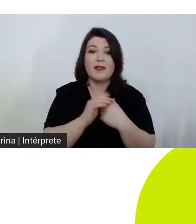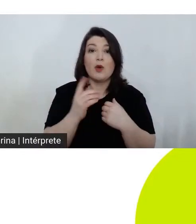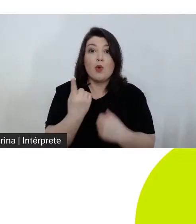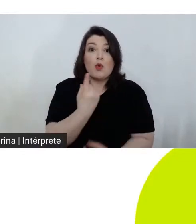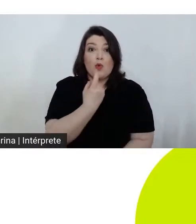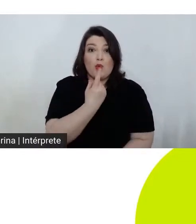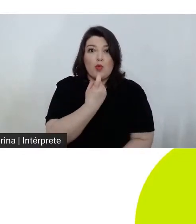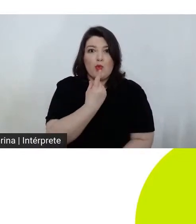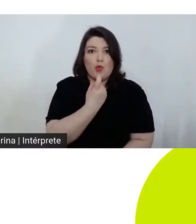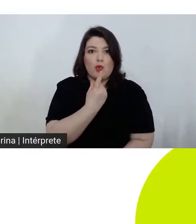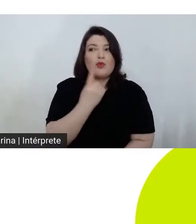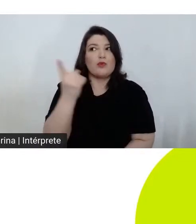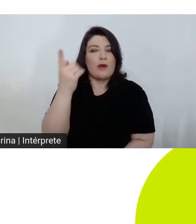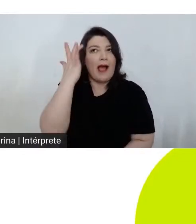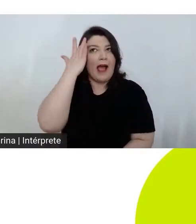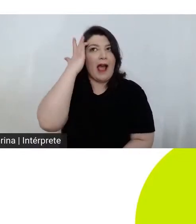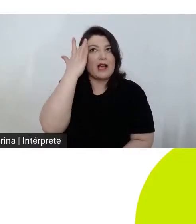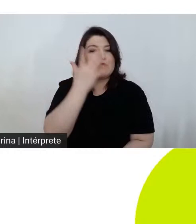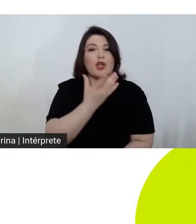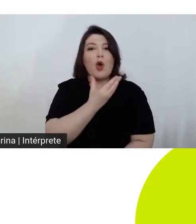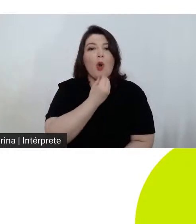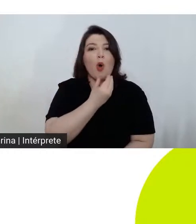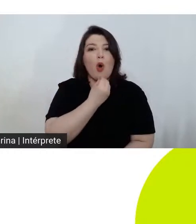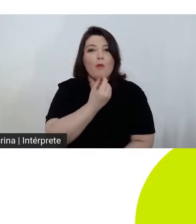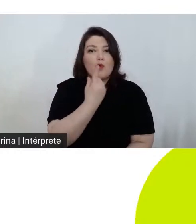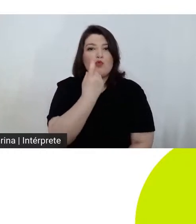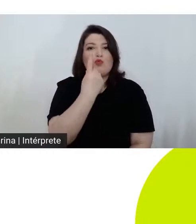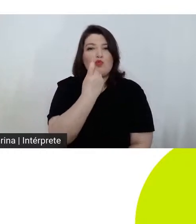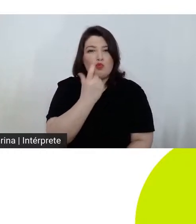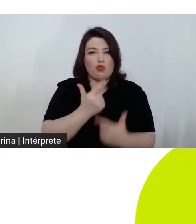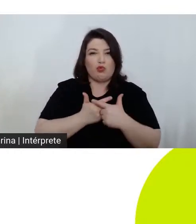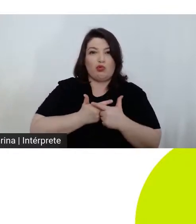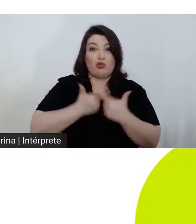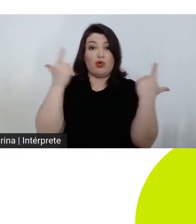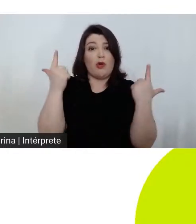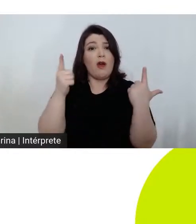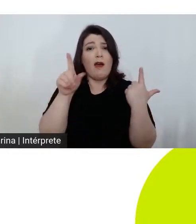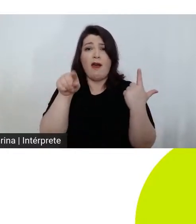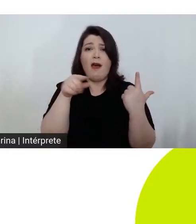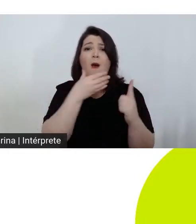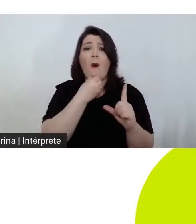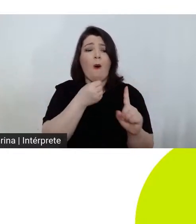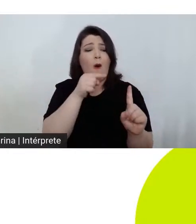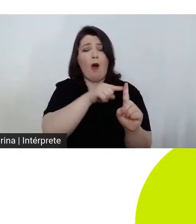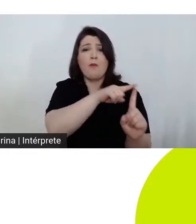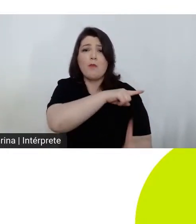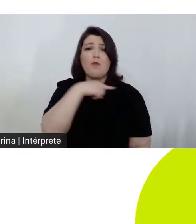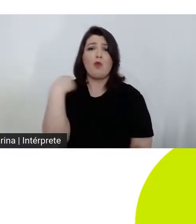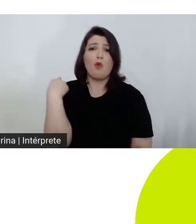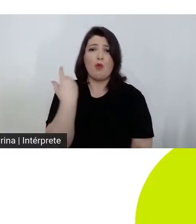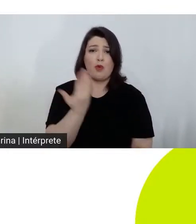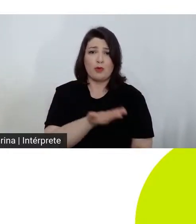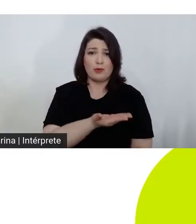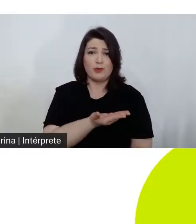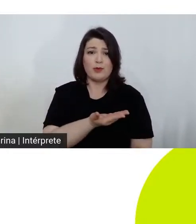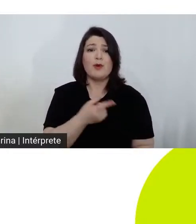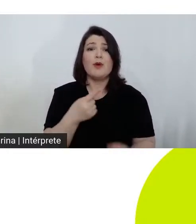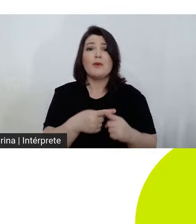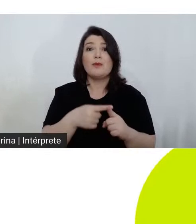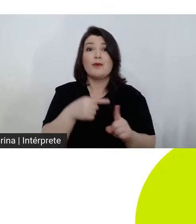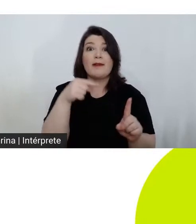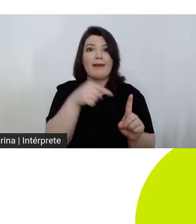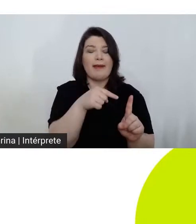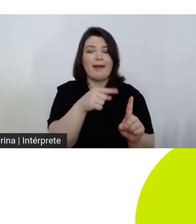com sorte é o homem morto e porquê porque o homem morto é aquele sobre o qual a